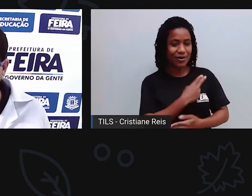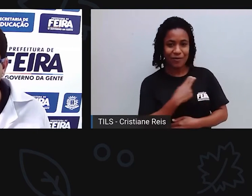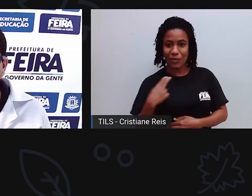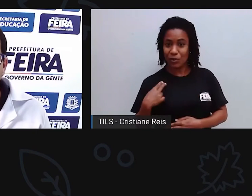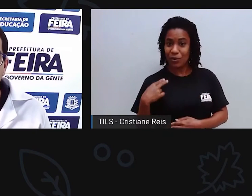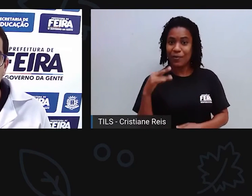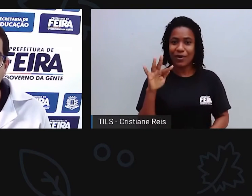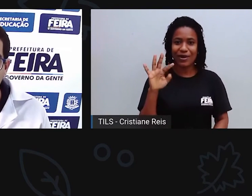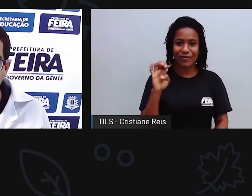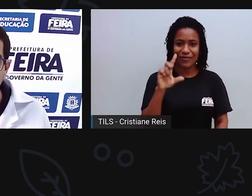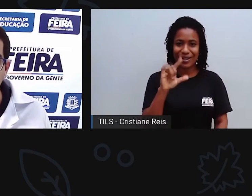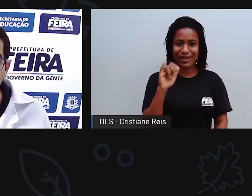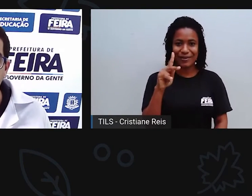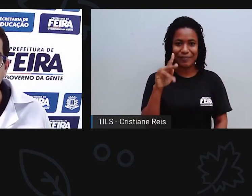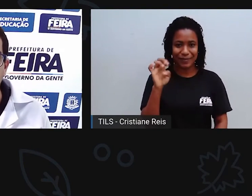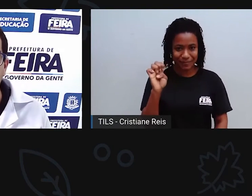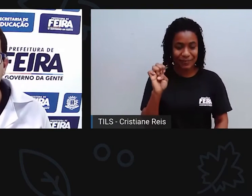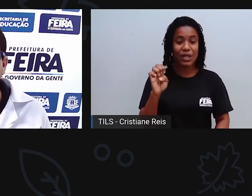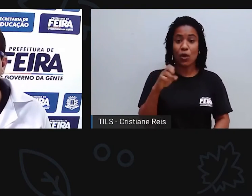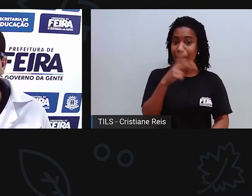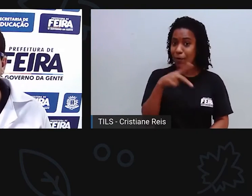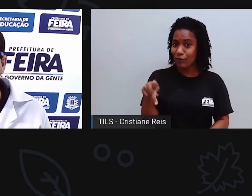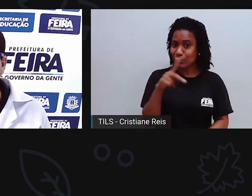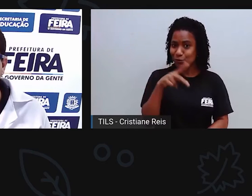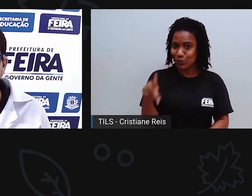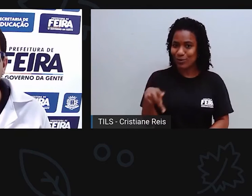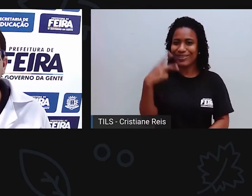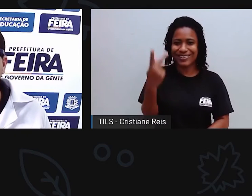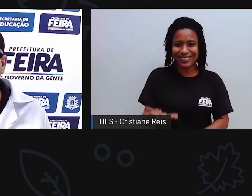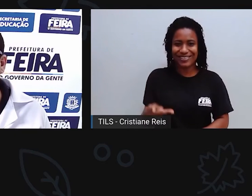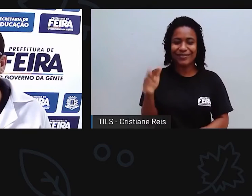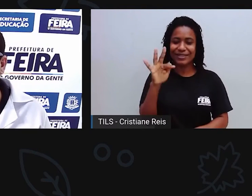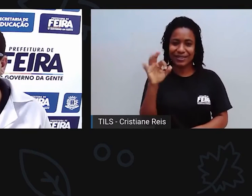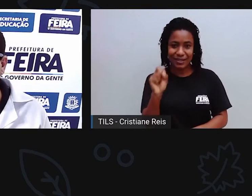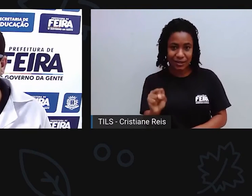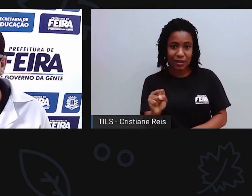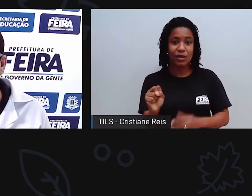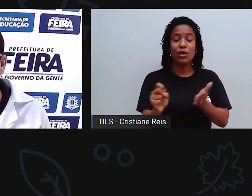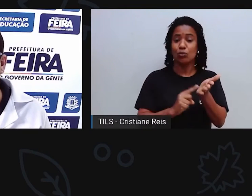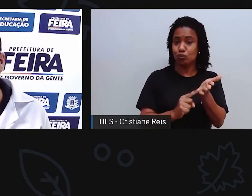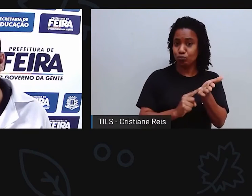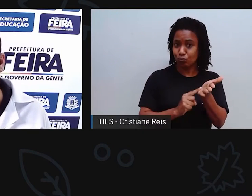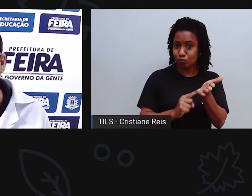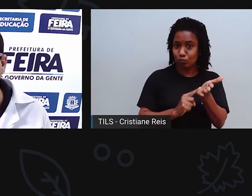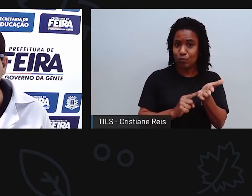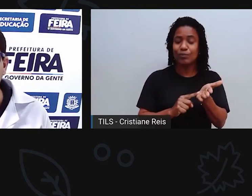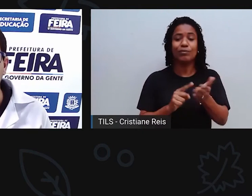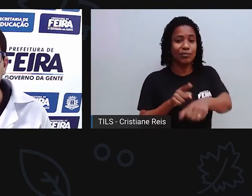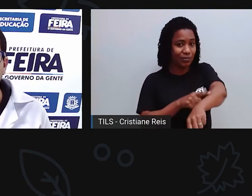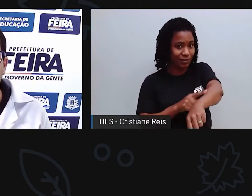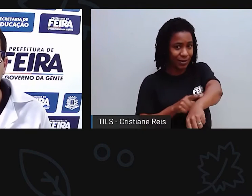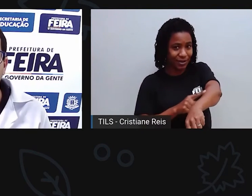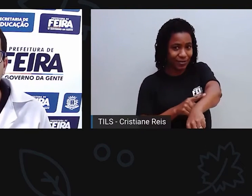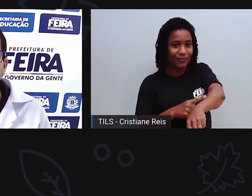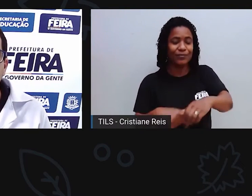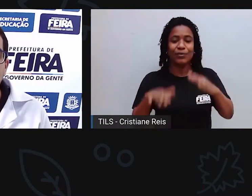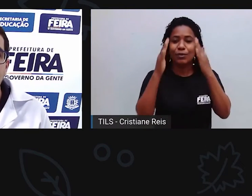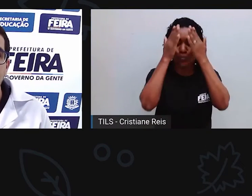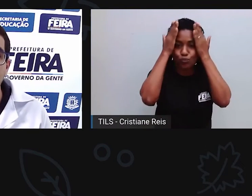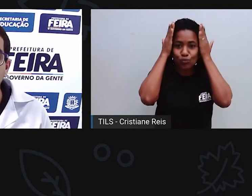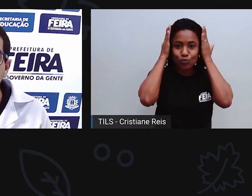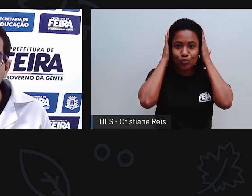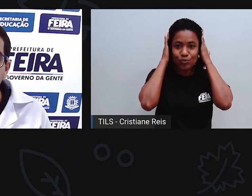Passos, eu sou professor da rede municipal, sou um homem branco, meu cabelo é preto, está cortado curtinho nesse momento,